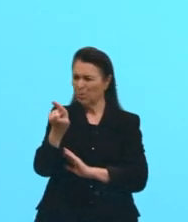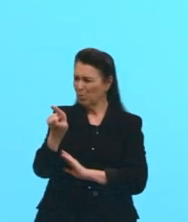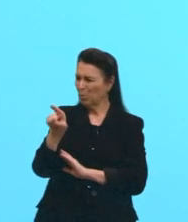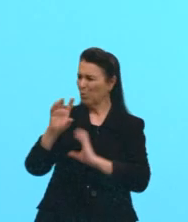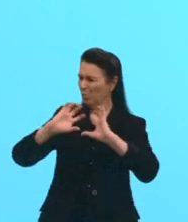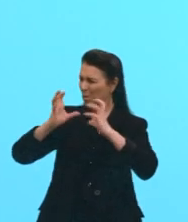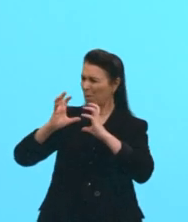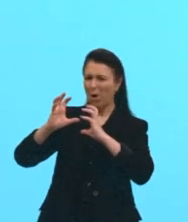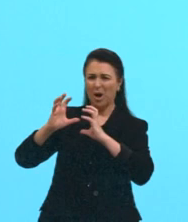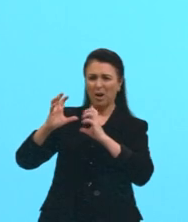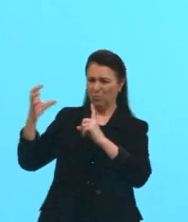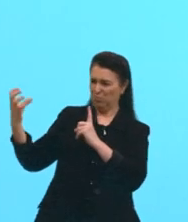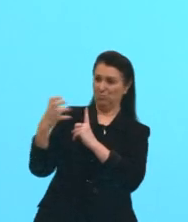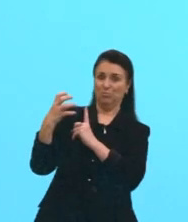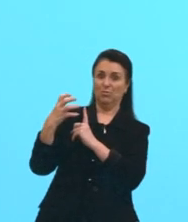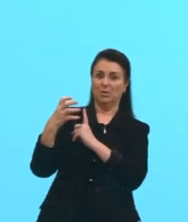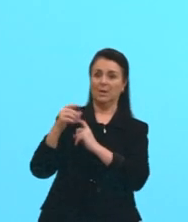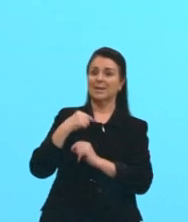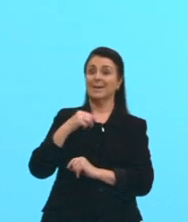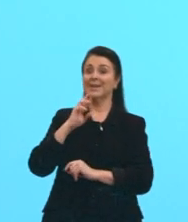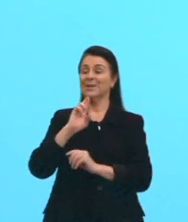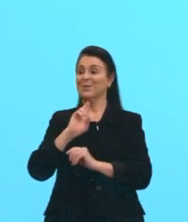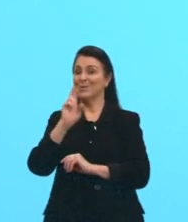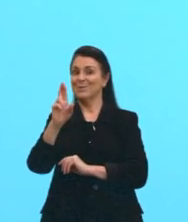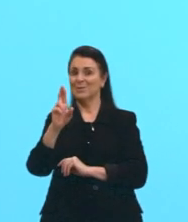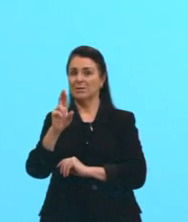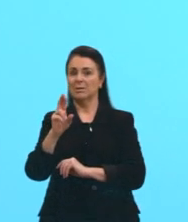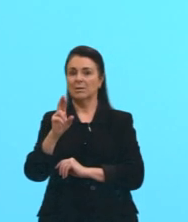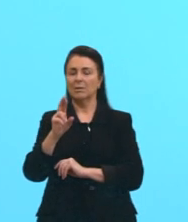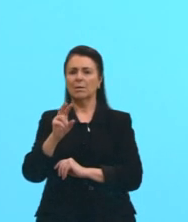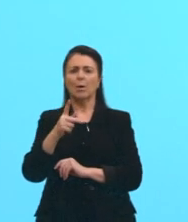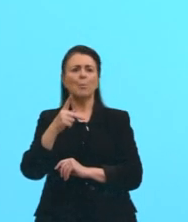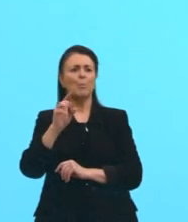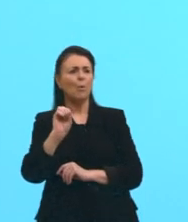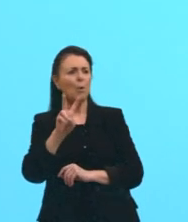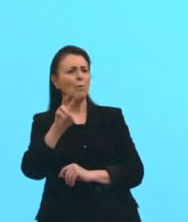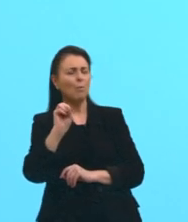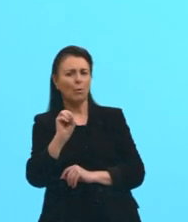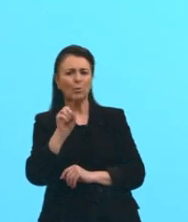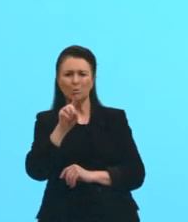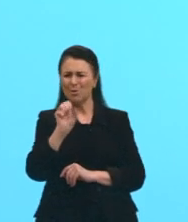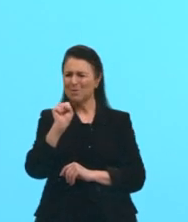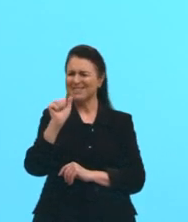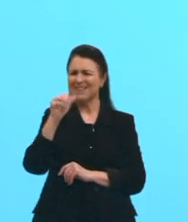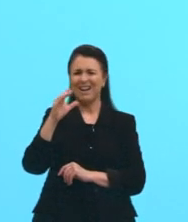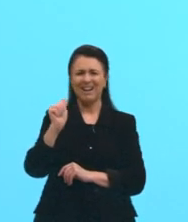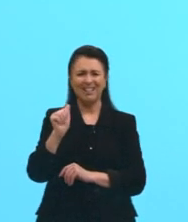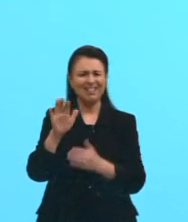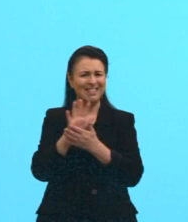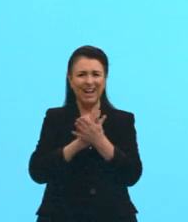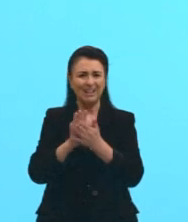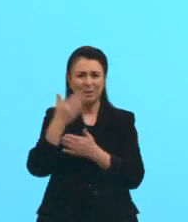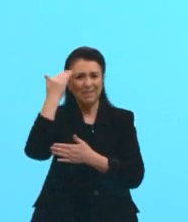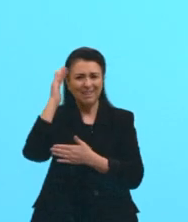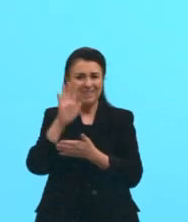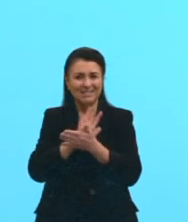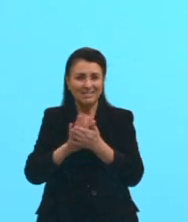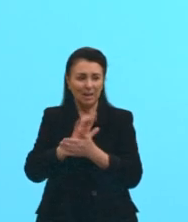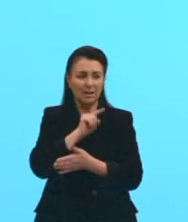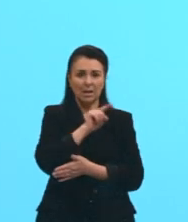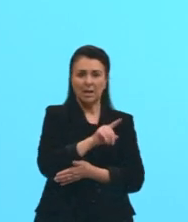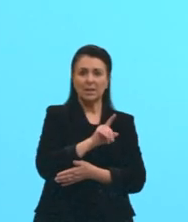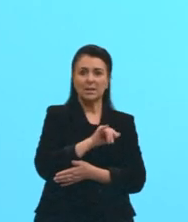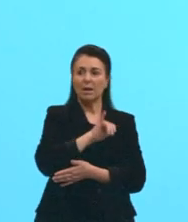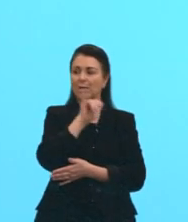daí o menino responde por fim, povô, tu não saca nada. E o senhor termina dizendo,